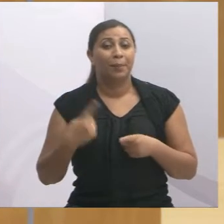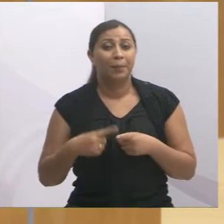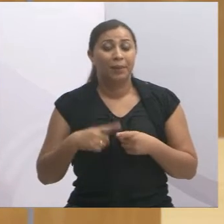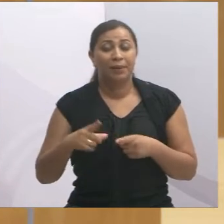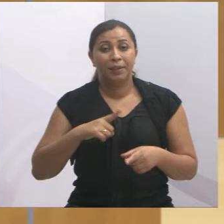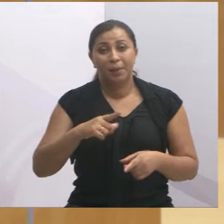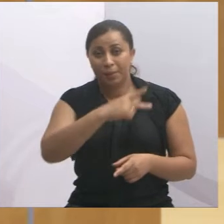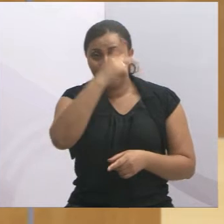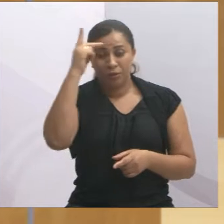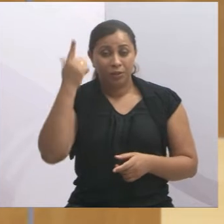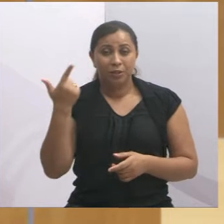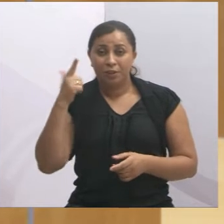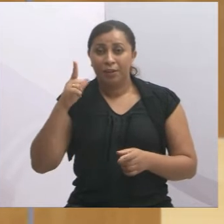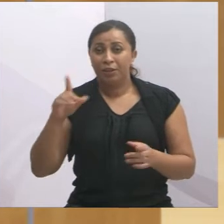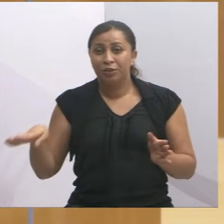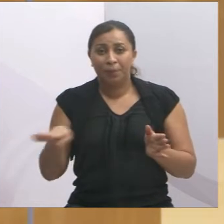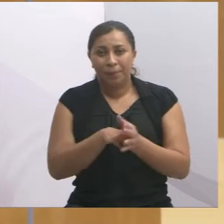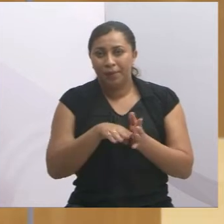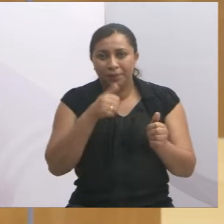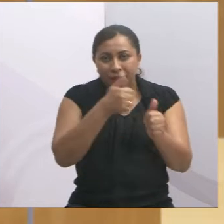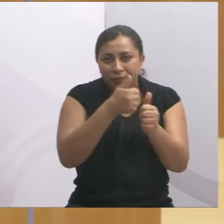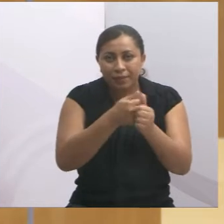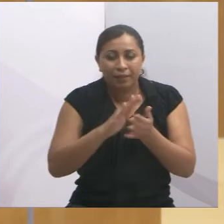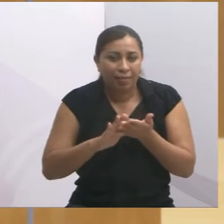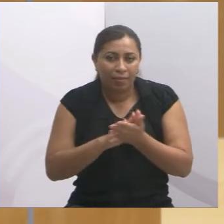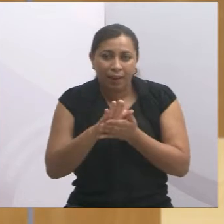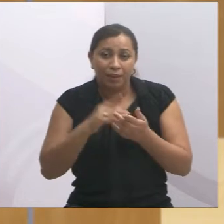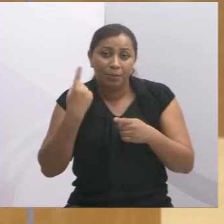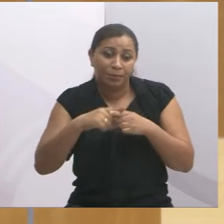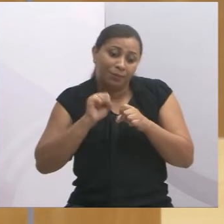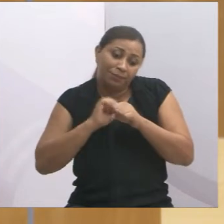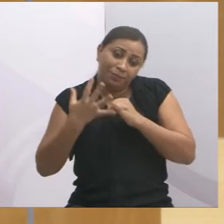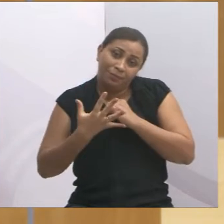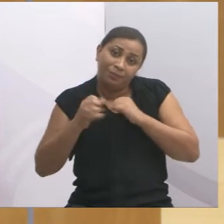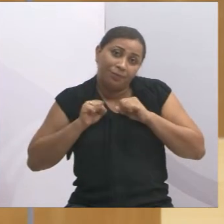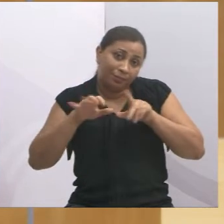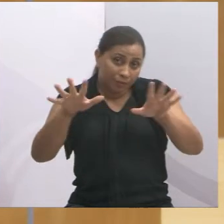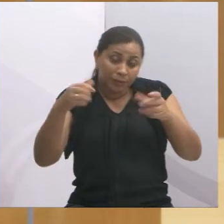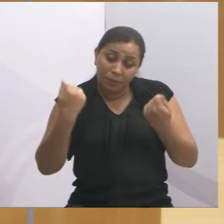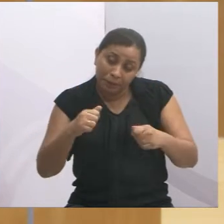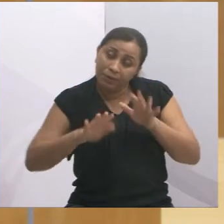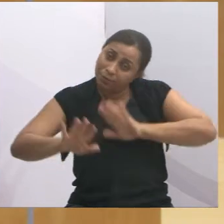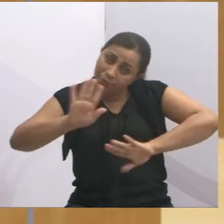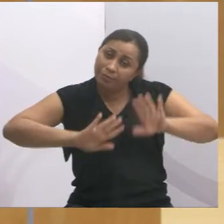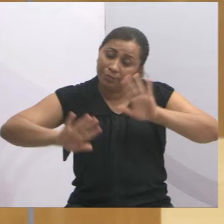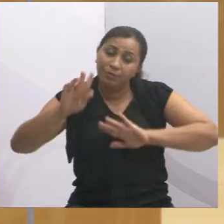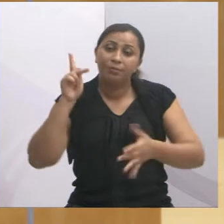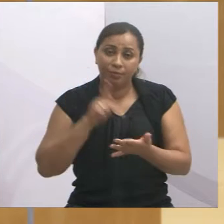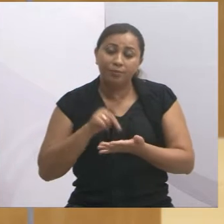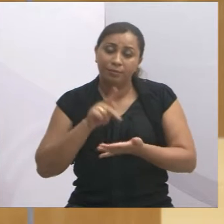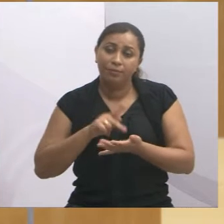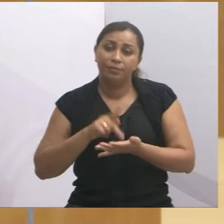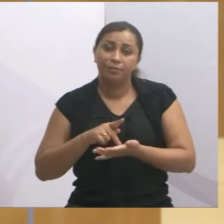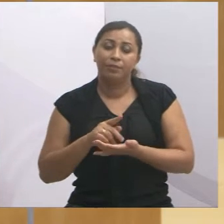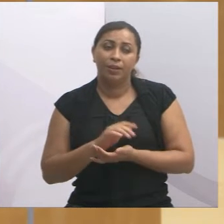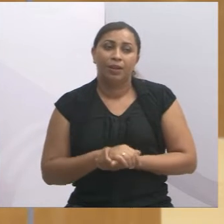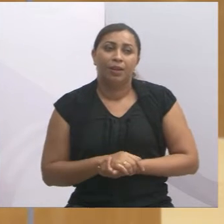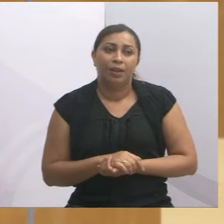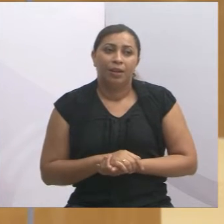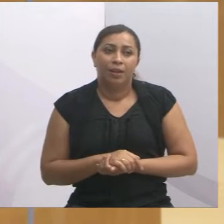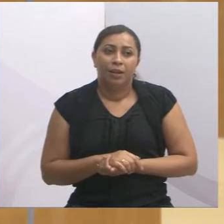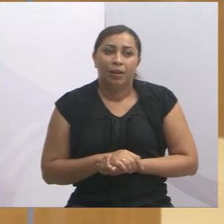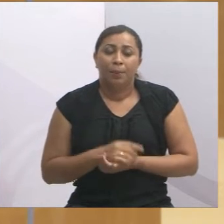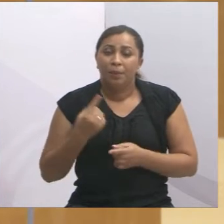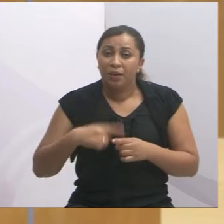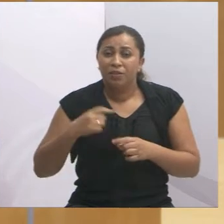que não quer nem chegar perto da gente, com o negócio de Covid-19, tem que se cuidar mesmo, tem que se cuidar, porque, nós